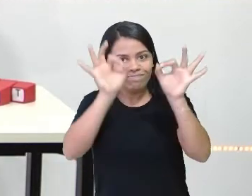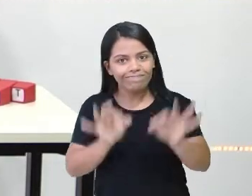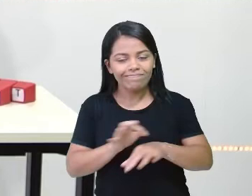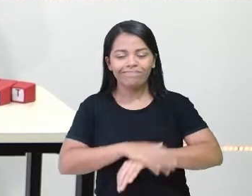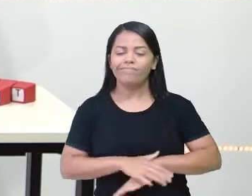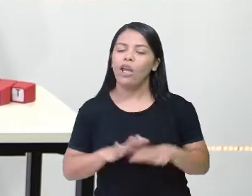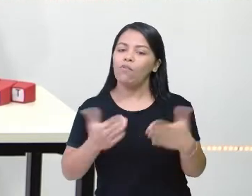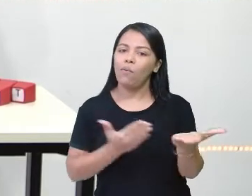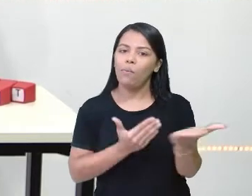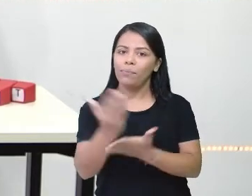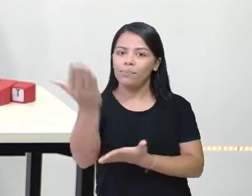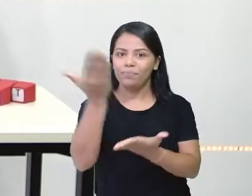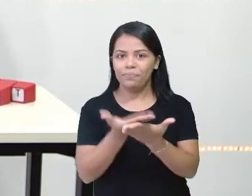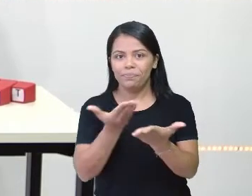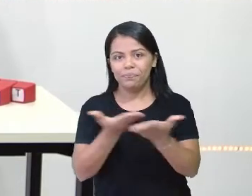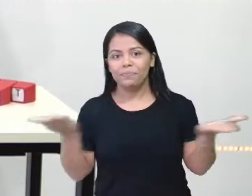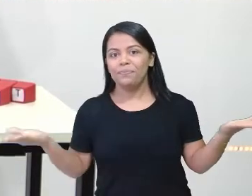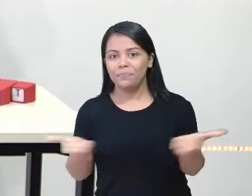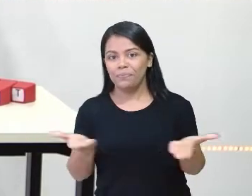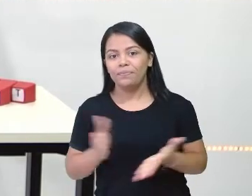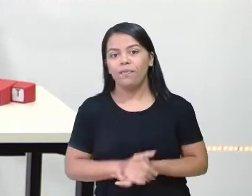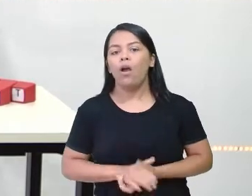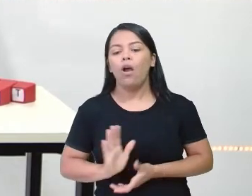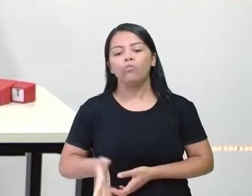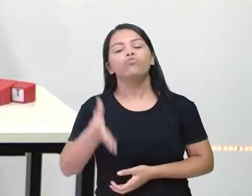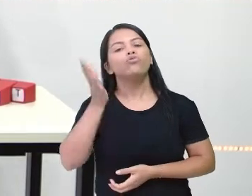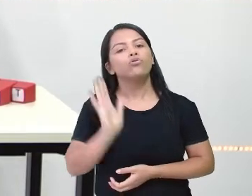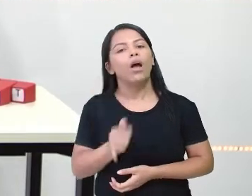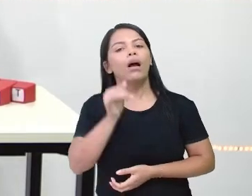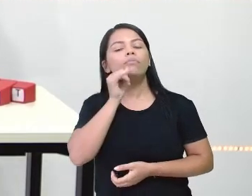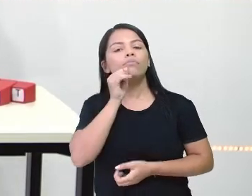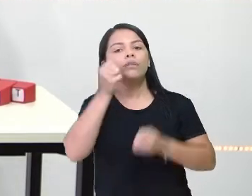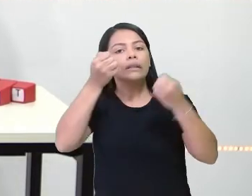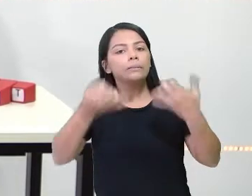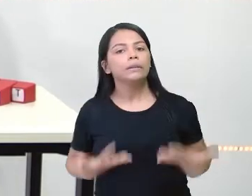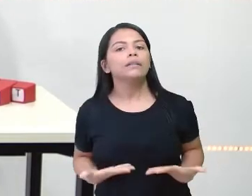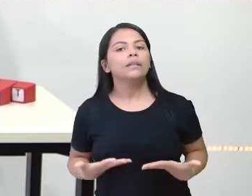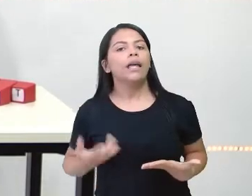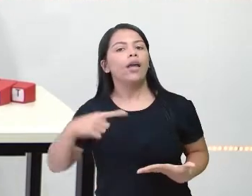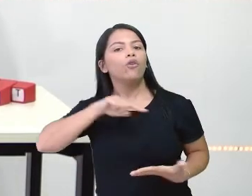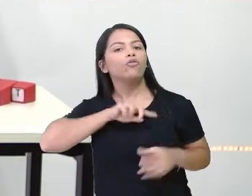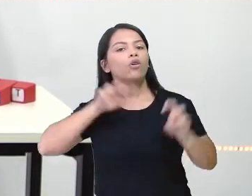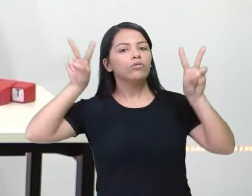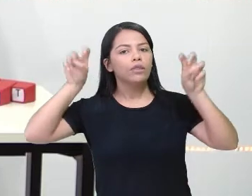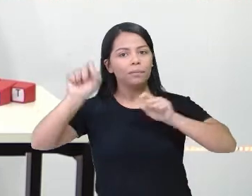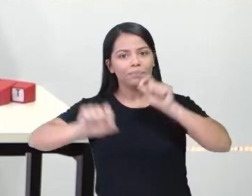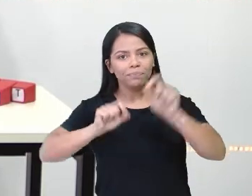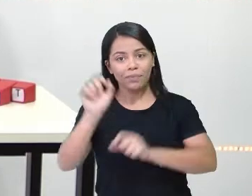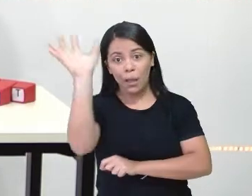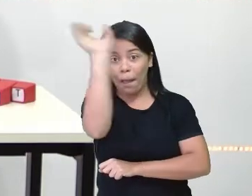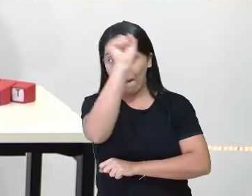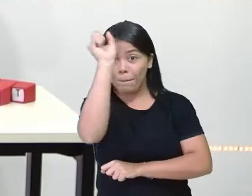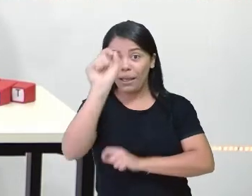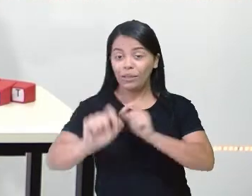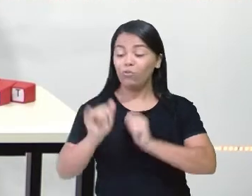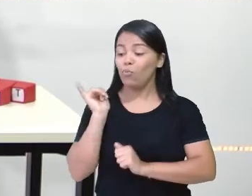aula vai começar. Como eu já disse, o tema de hoje é Aprendendo com Conto Popular.